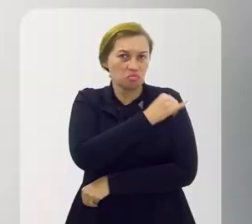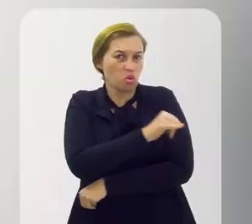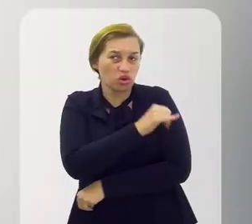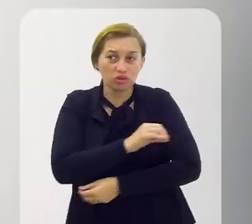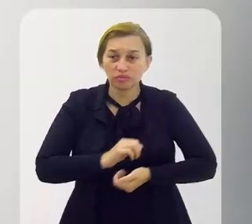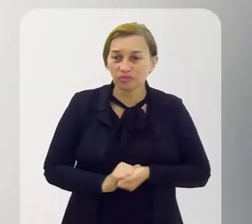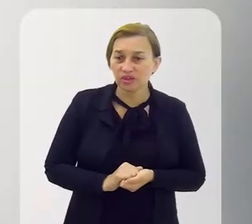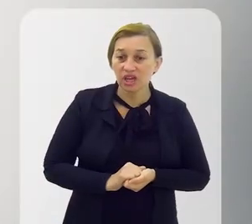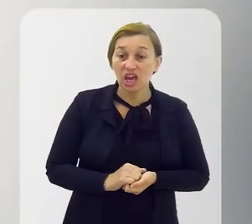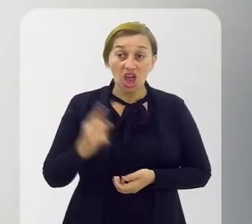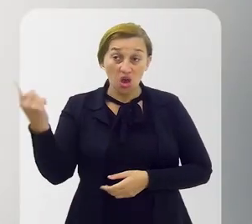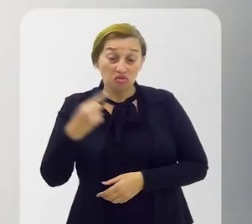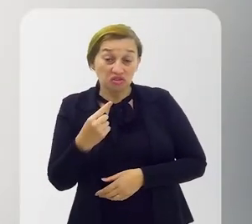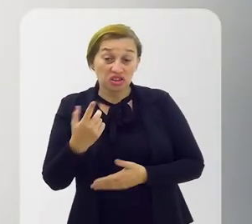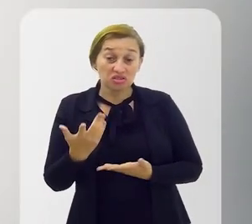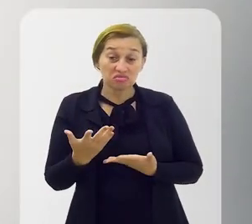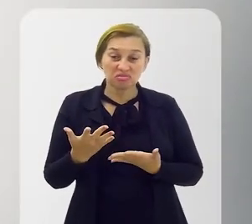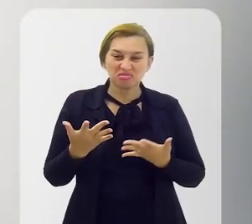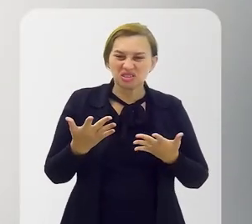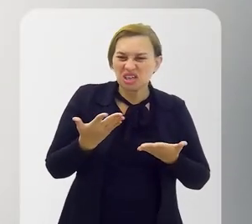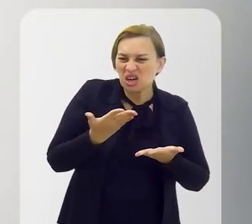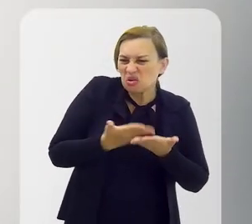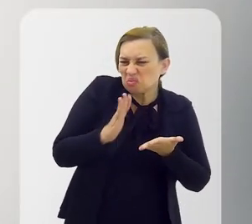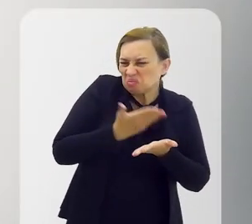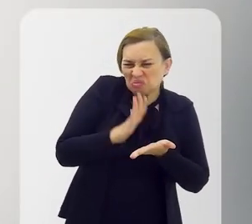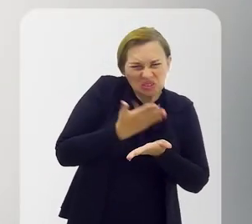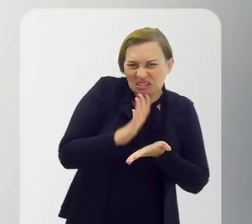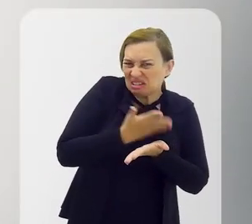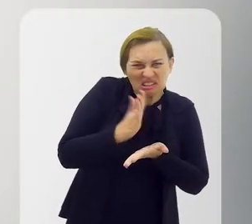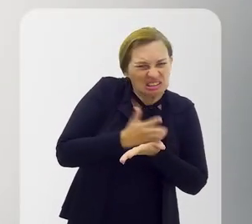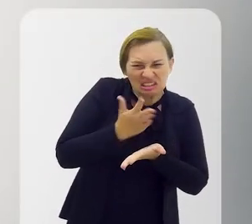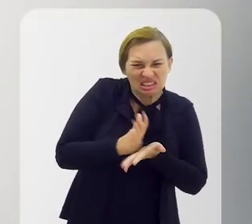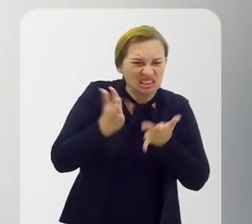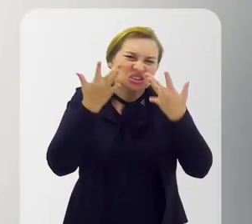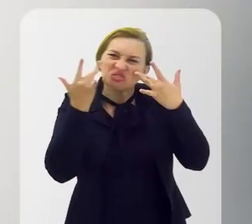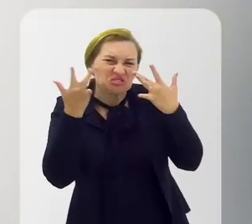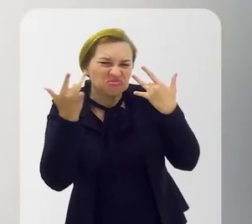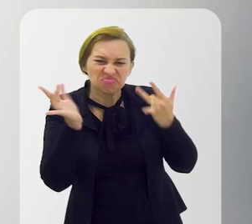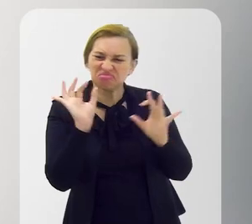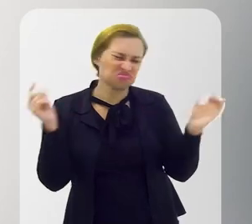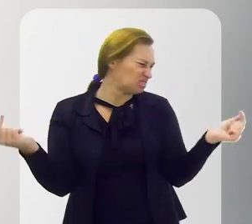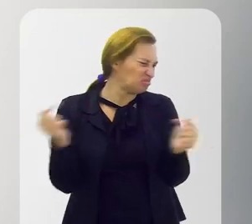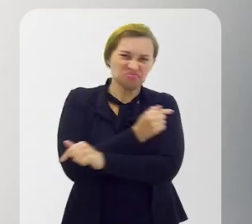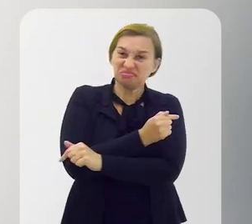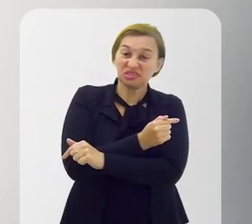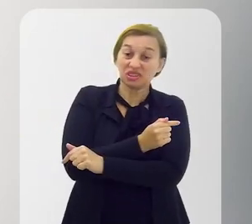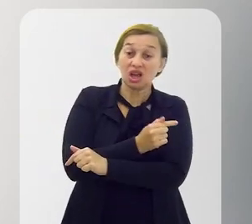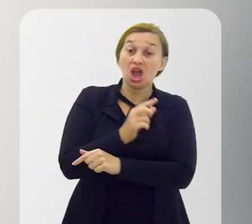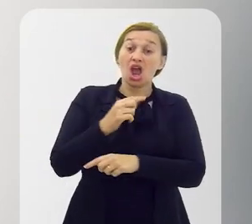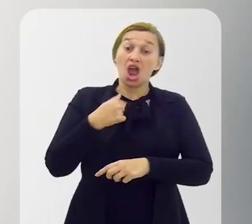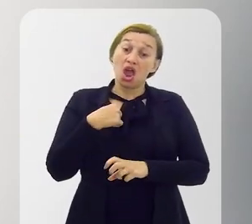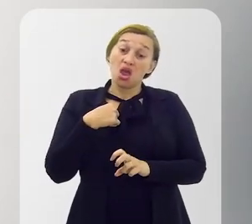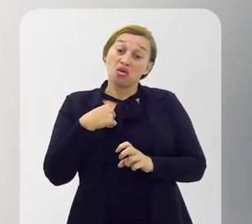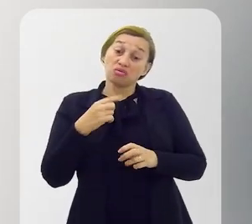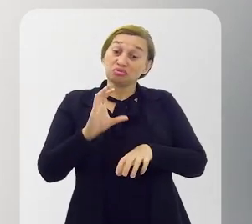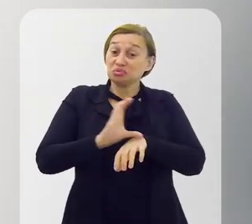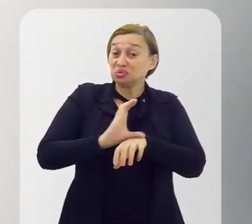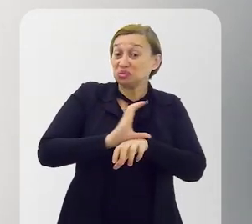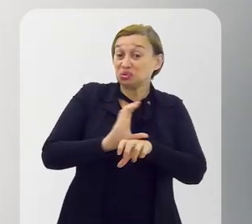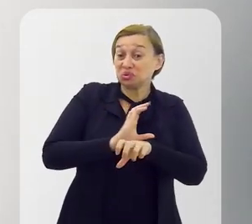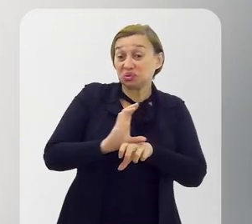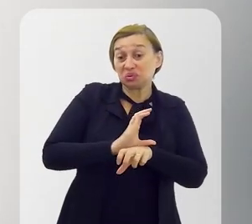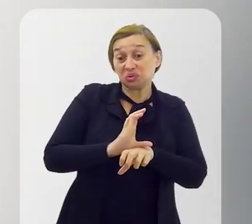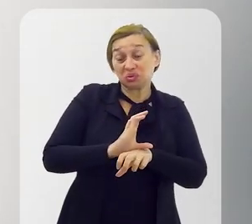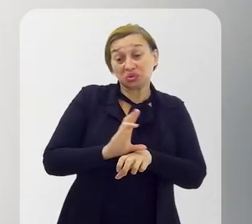Eu vim para o Rio para fazer E uma coisa que não nada a ver com teatro Nem com televisão Nada Eu vim para o Rio para fazer veterinária